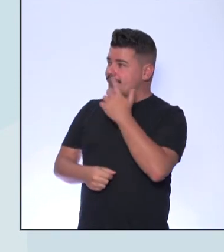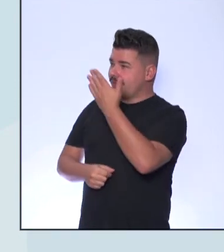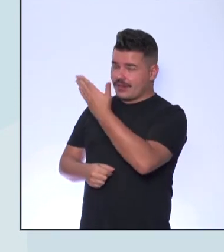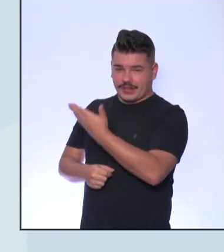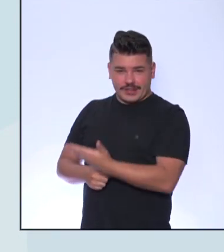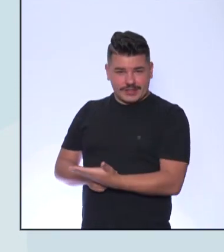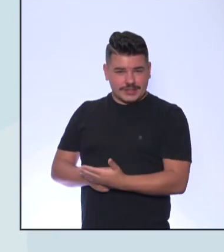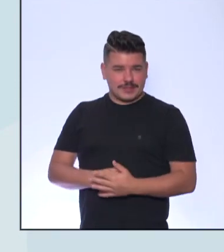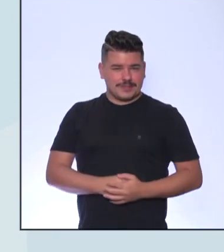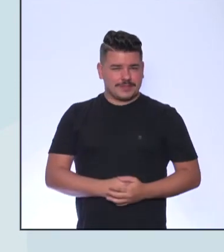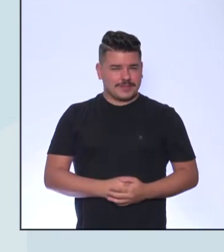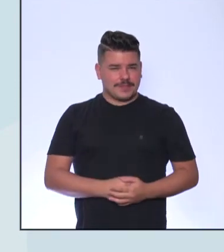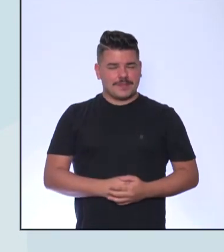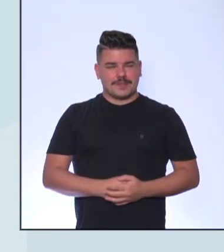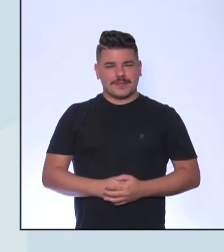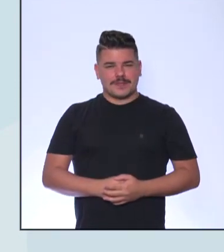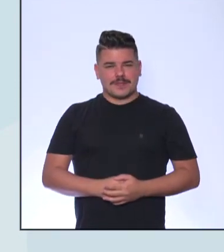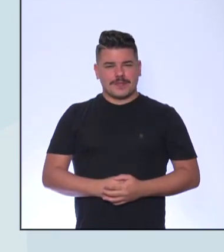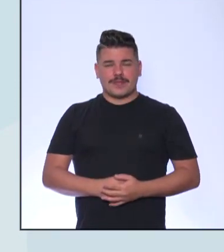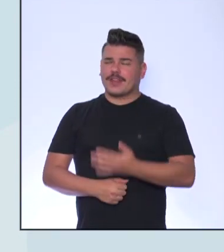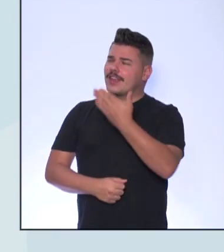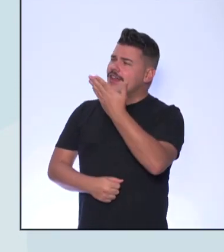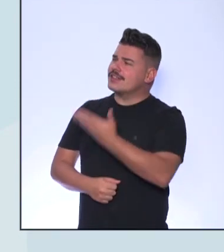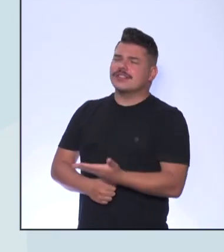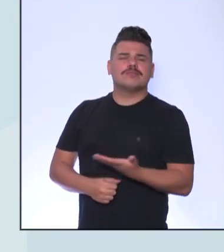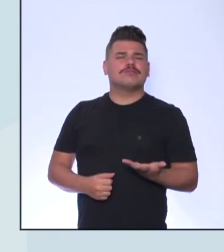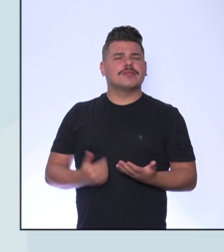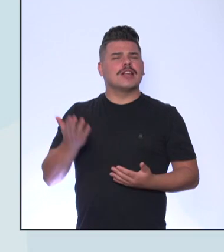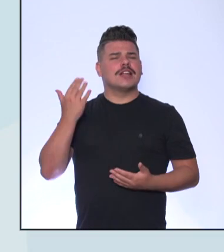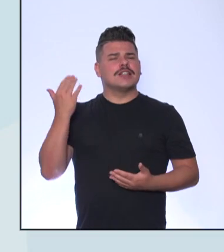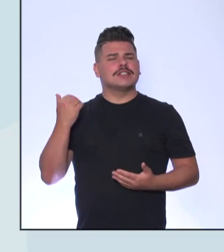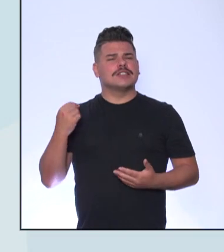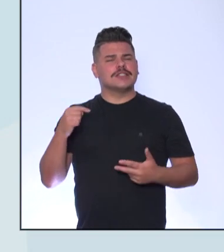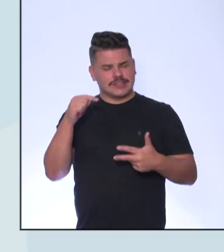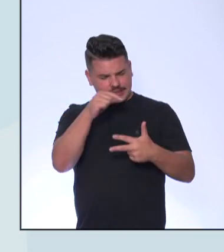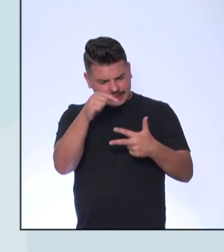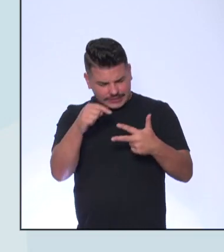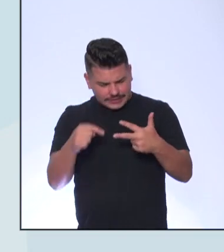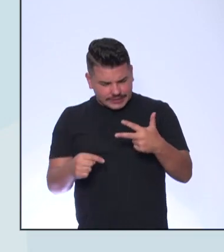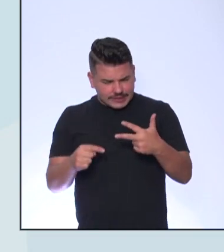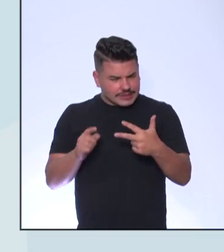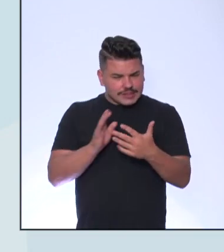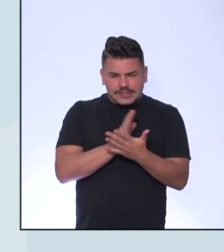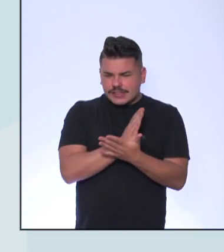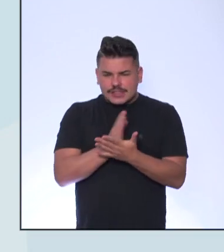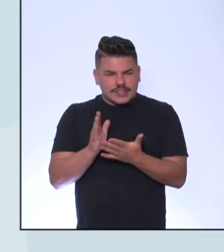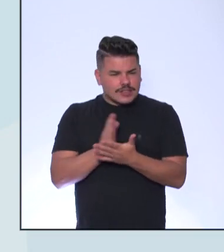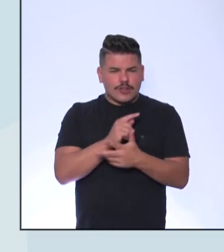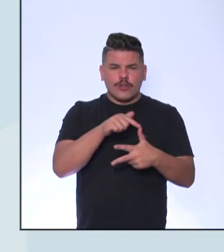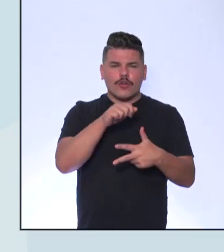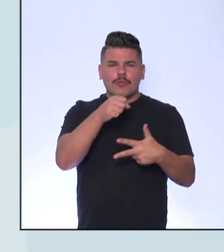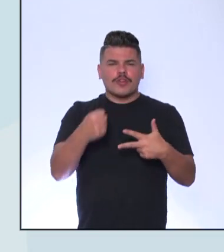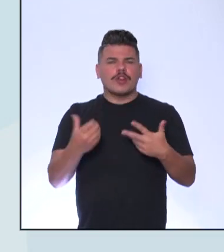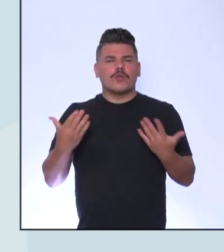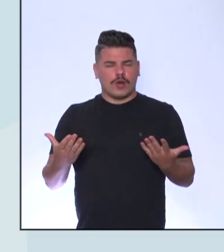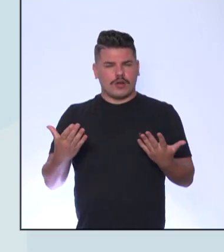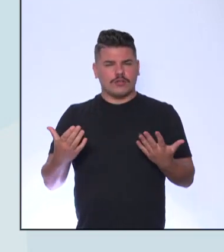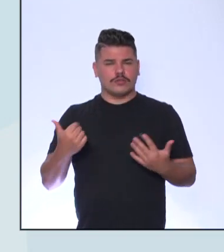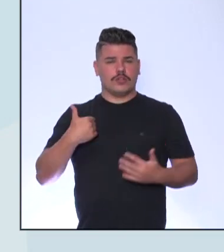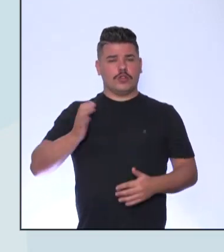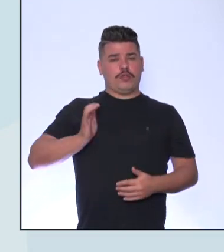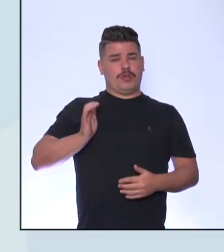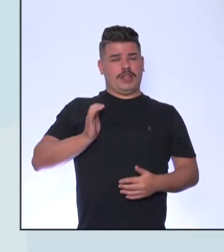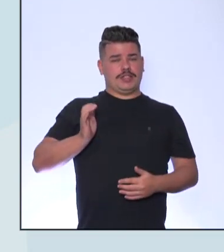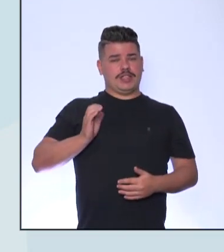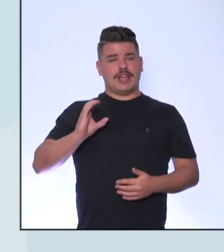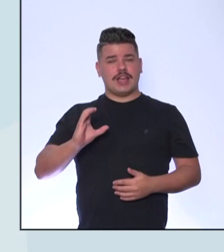A próxima é Qual era a divisão Dos poderes do Estado Segundo Charles Montesquieu? Nobreza, clara e burguesia?